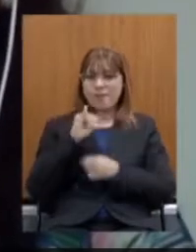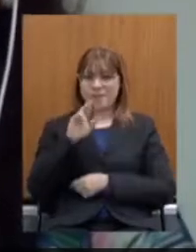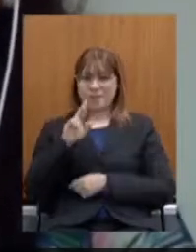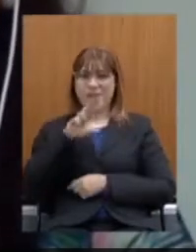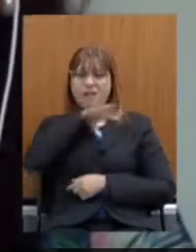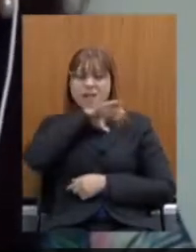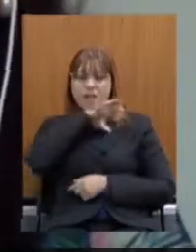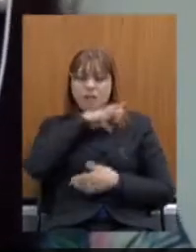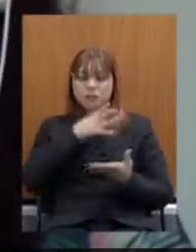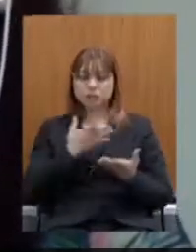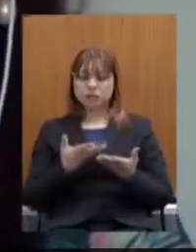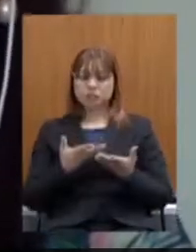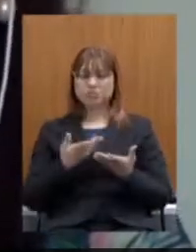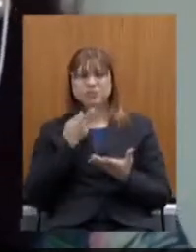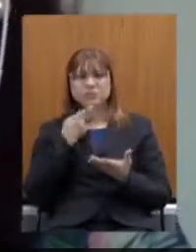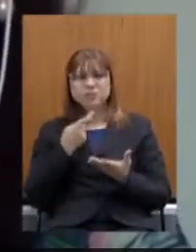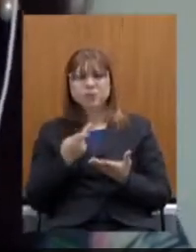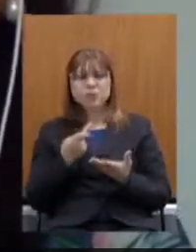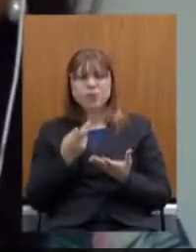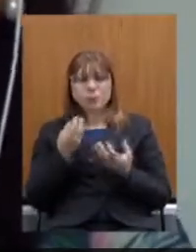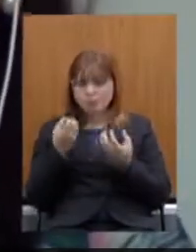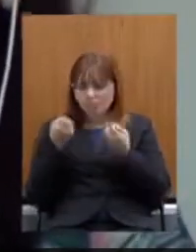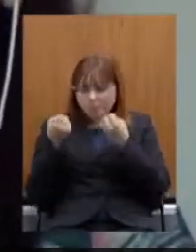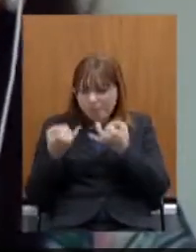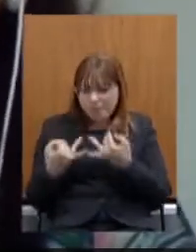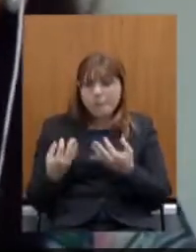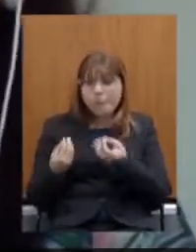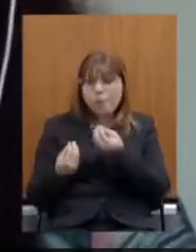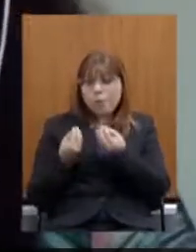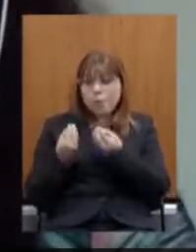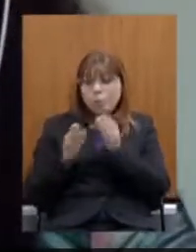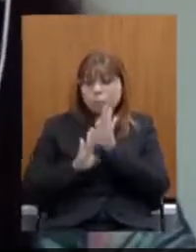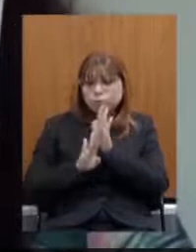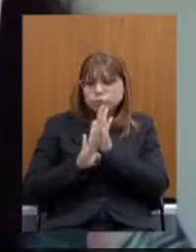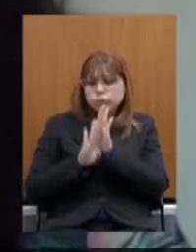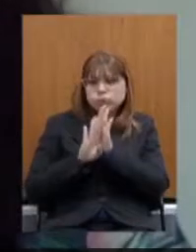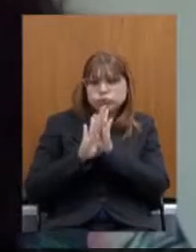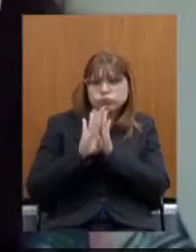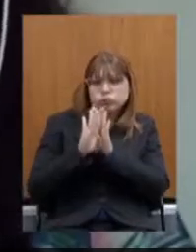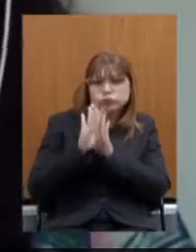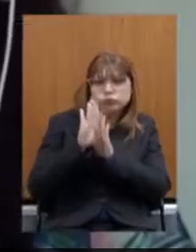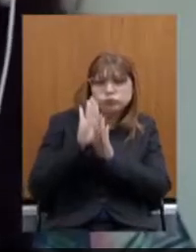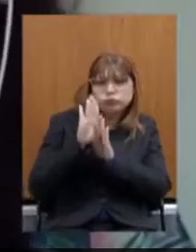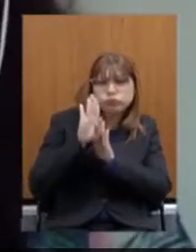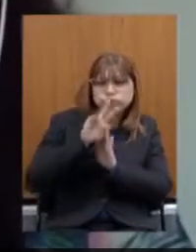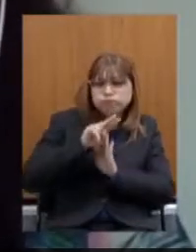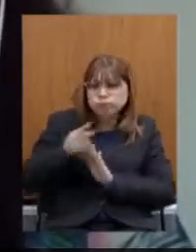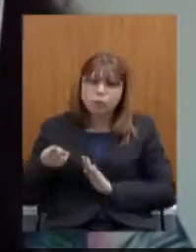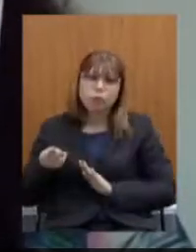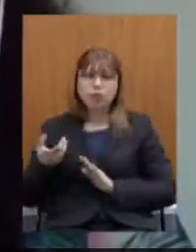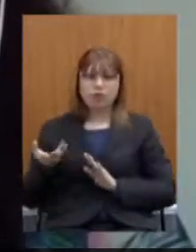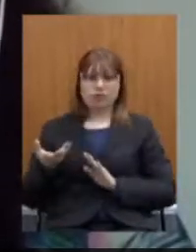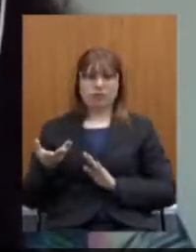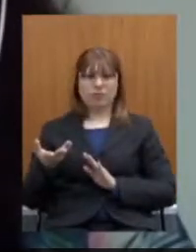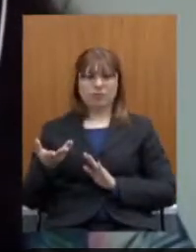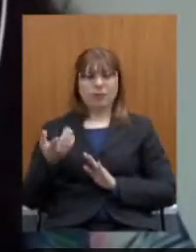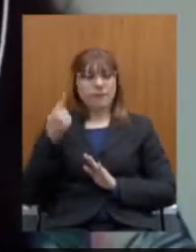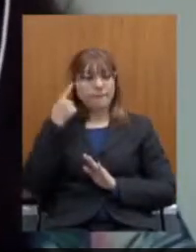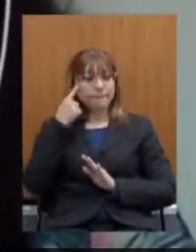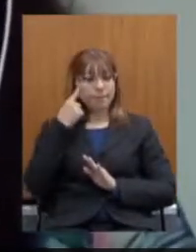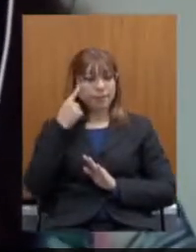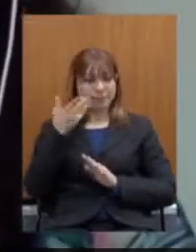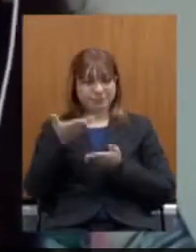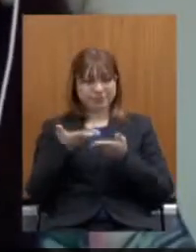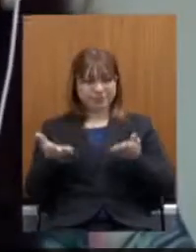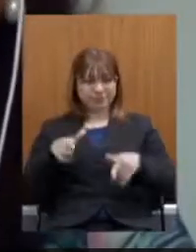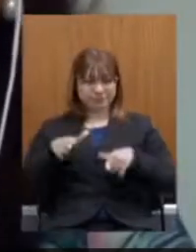mostrando quanto que a progressividade distorce e, no caso do serviço público, vamos